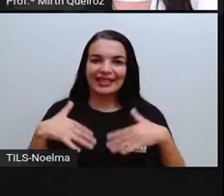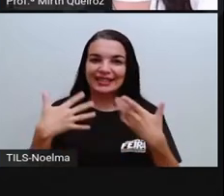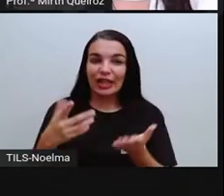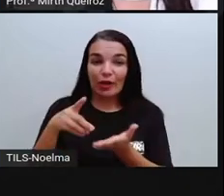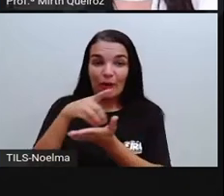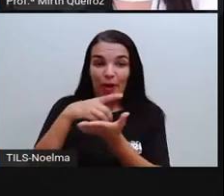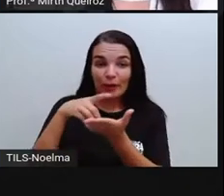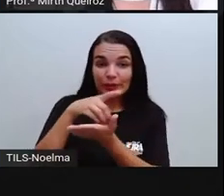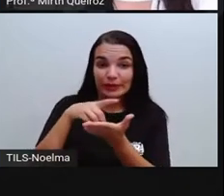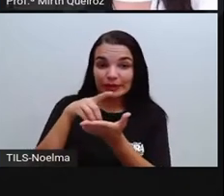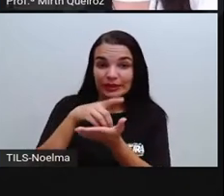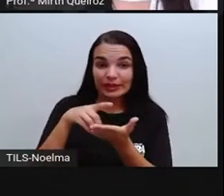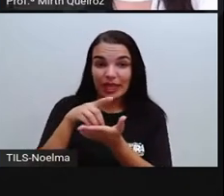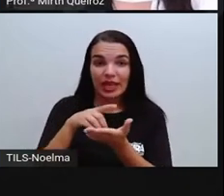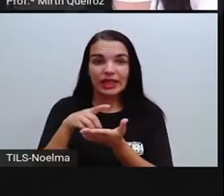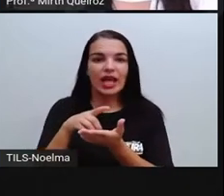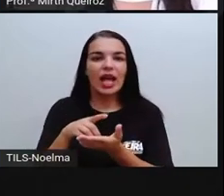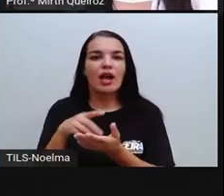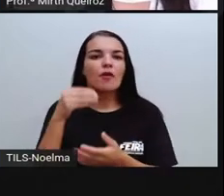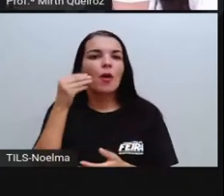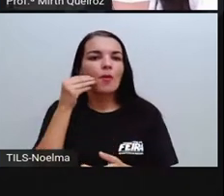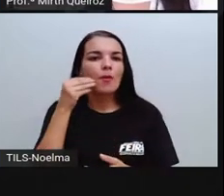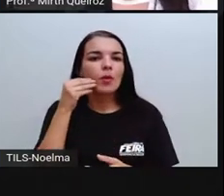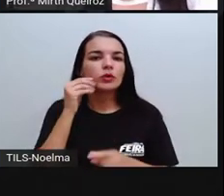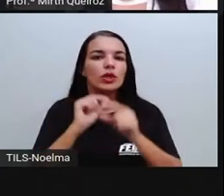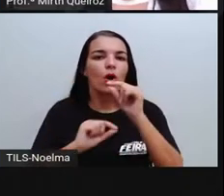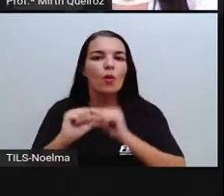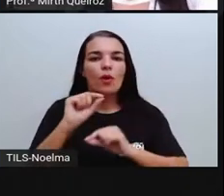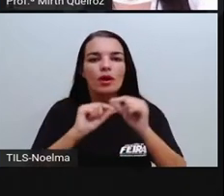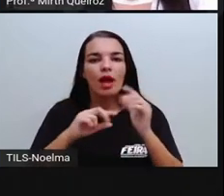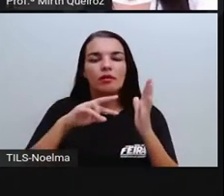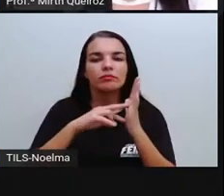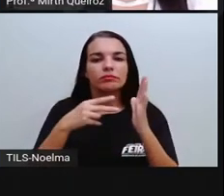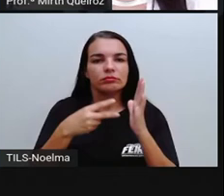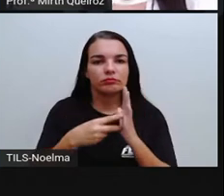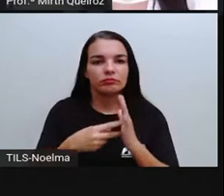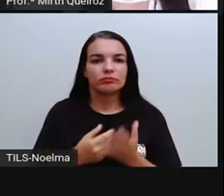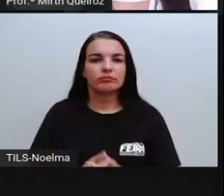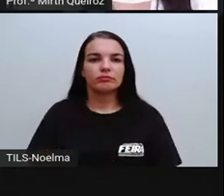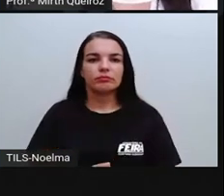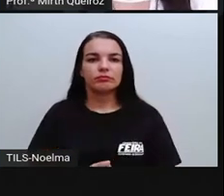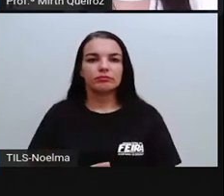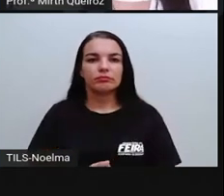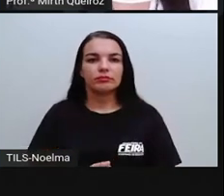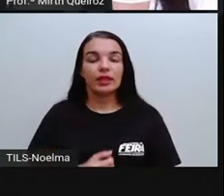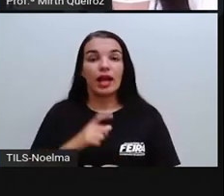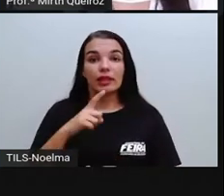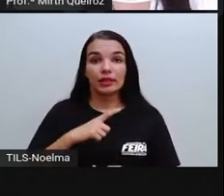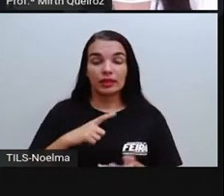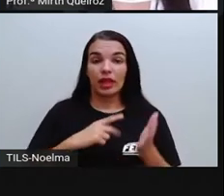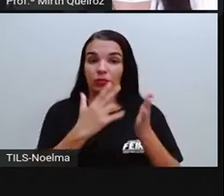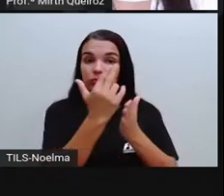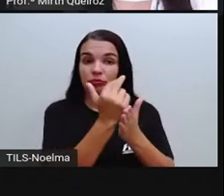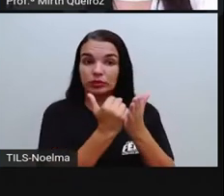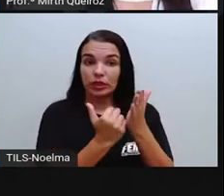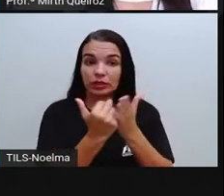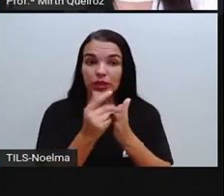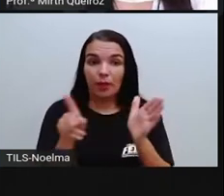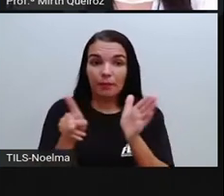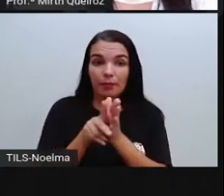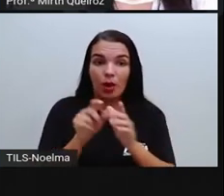dicionário, La Roche, né? A Ática, ela define xilogravura da seguinte forma. É uma gravura que é obtida pelo